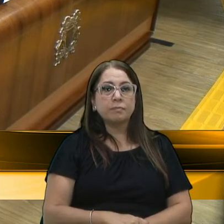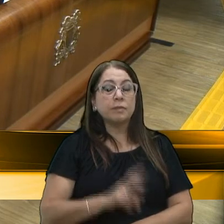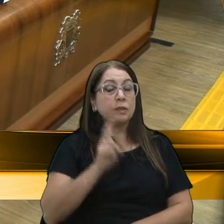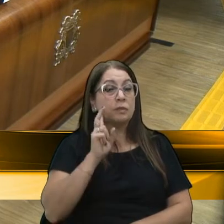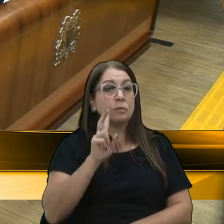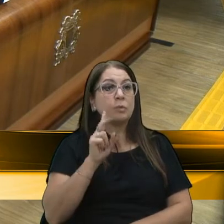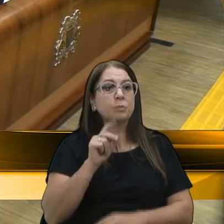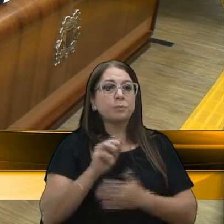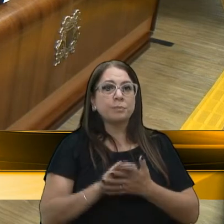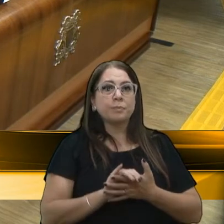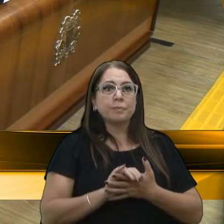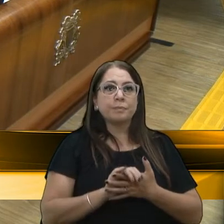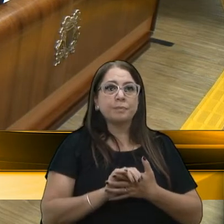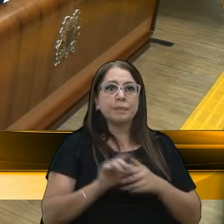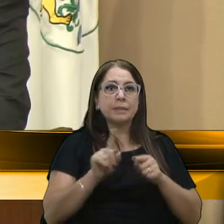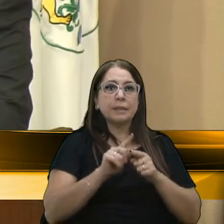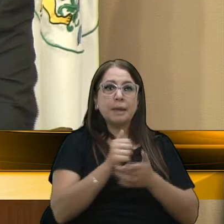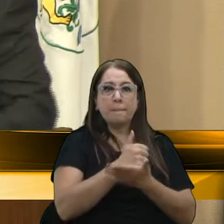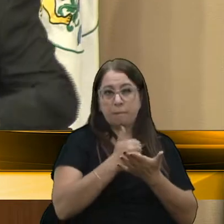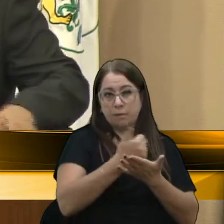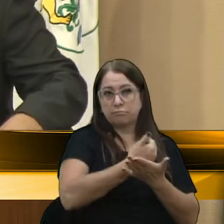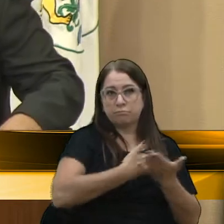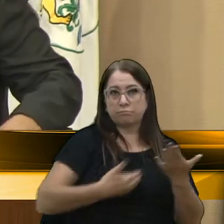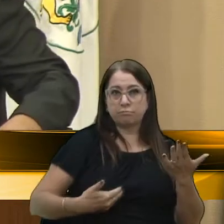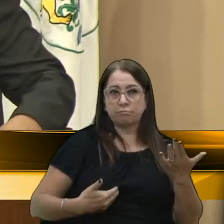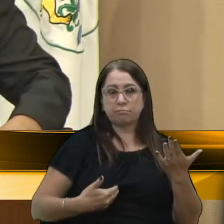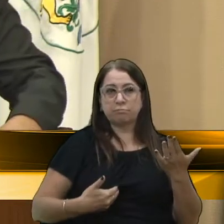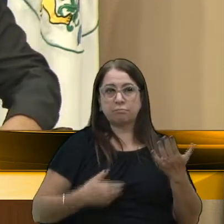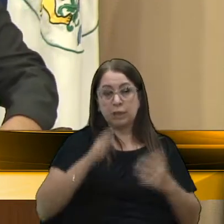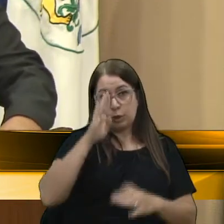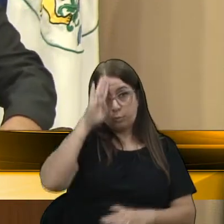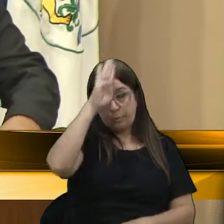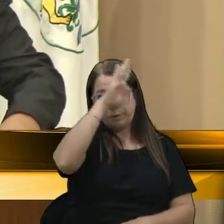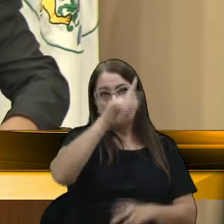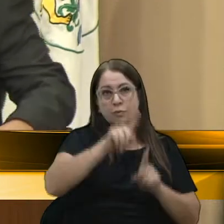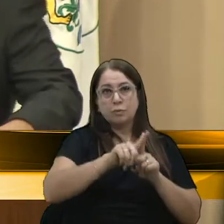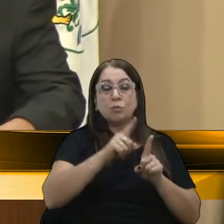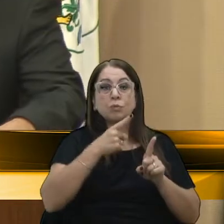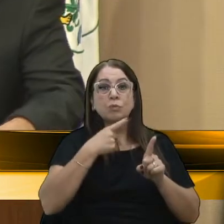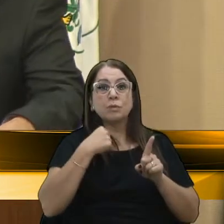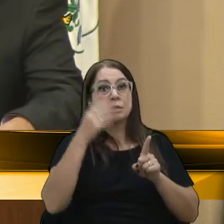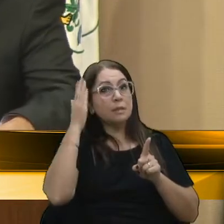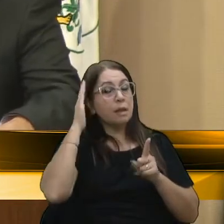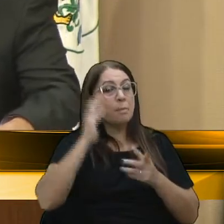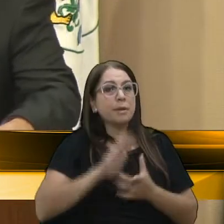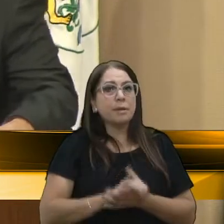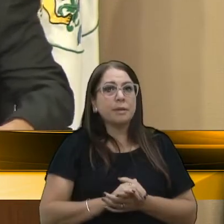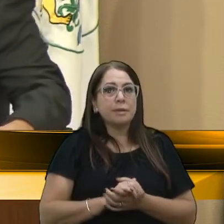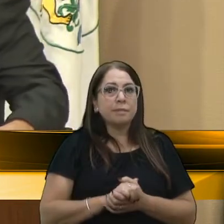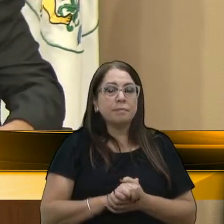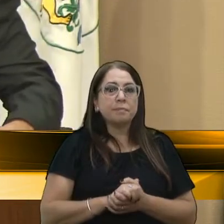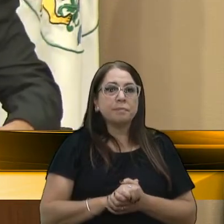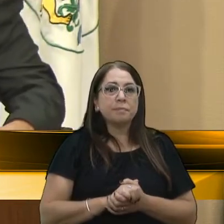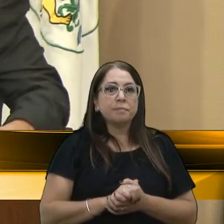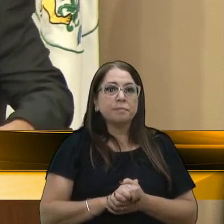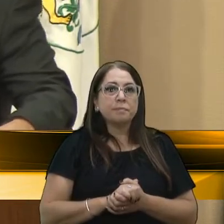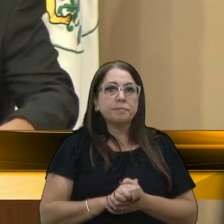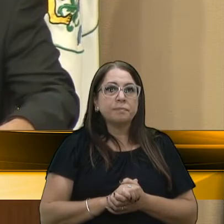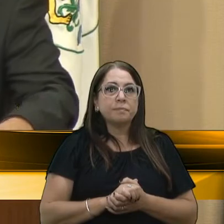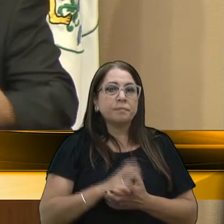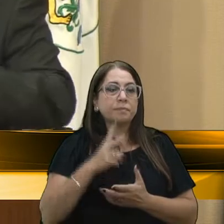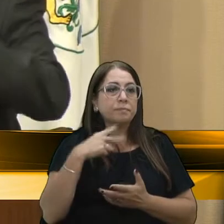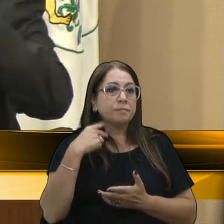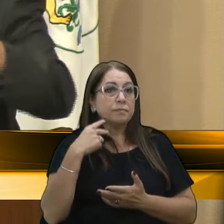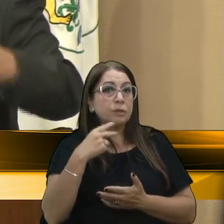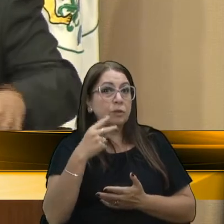da base do governo Bolsonaro, que gostaria de saber, a questão, vereador Fontenelle,